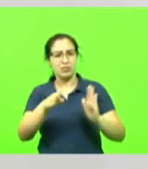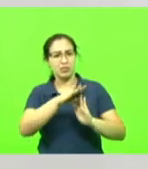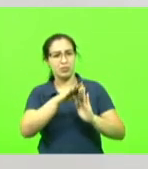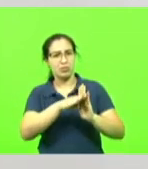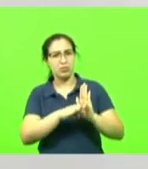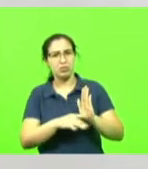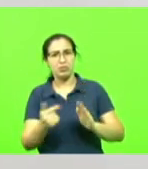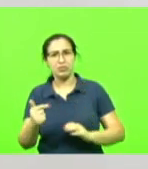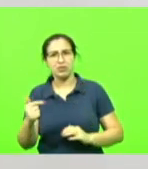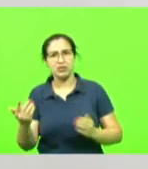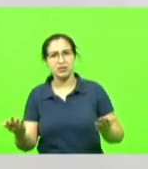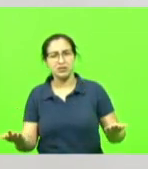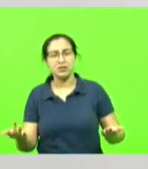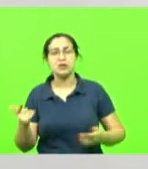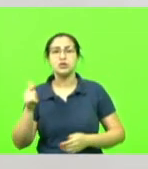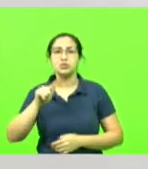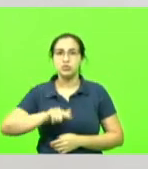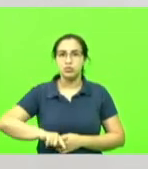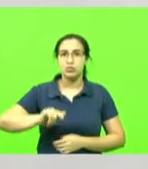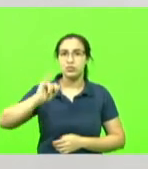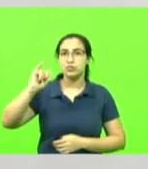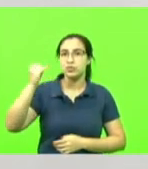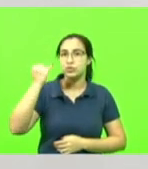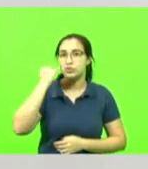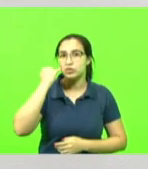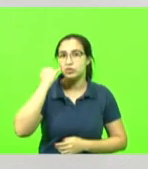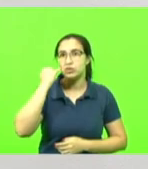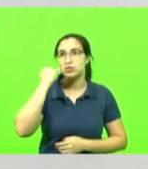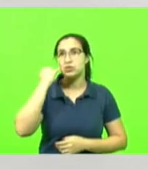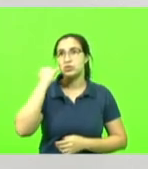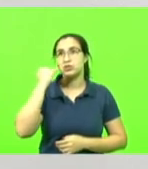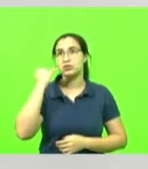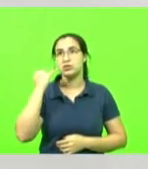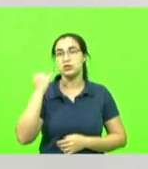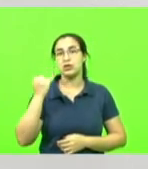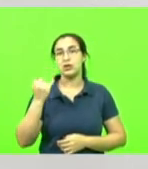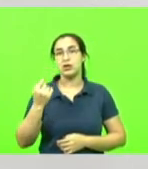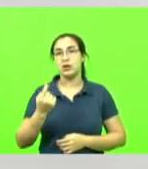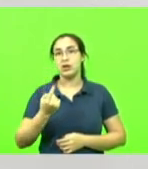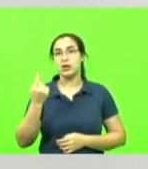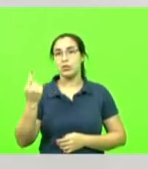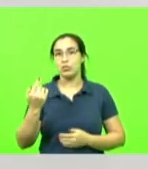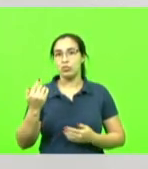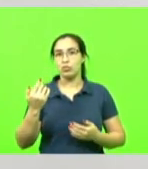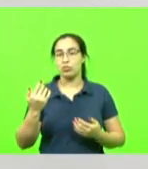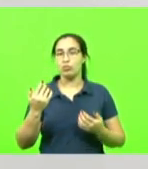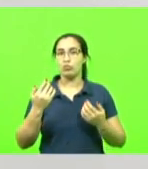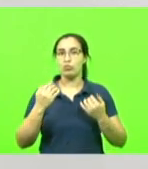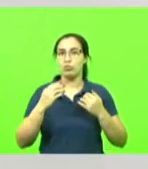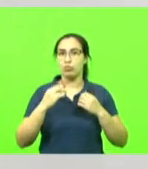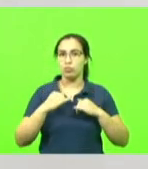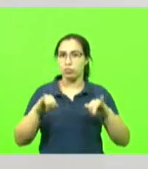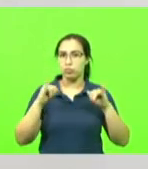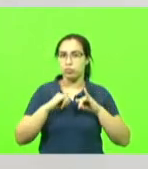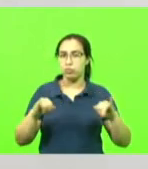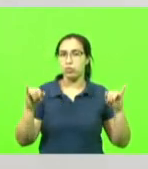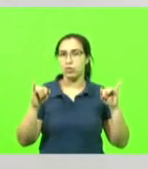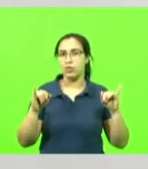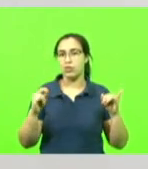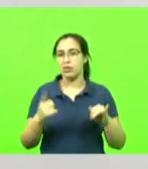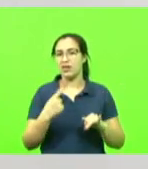menção mais uma vez ao deputado Jessé, parece que um está levantando e o outro cortando, mais não, é que isso nos revolta muito.